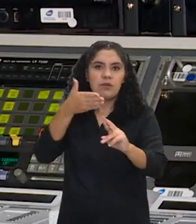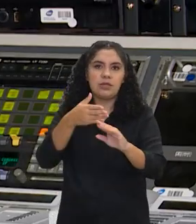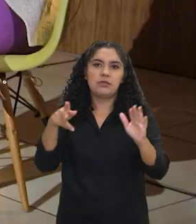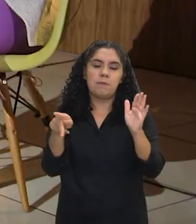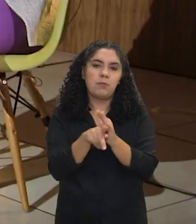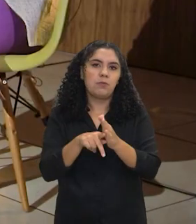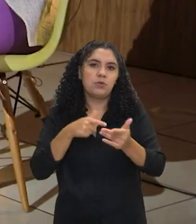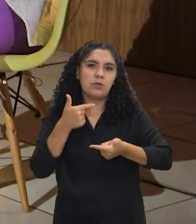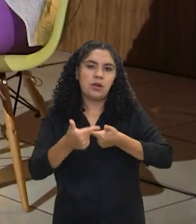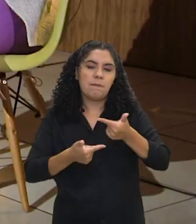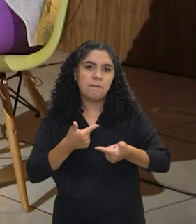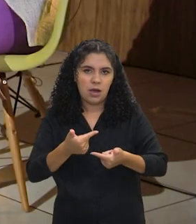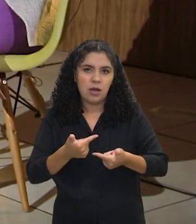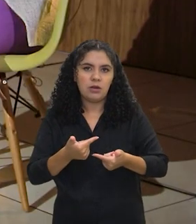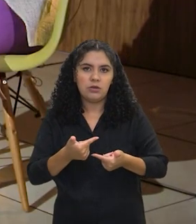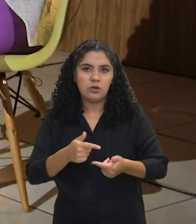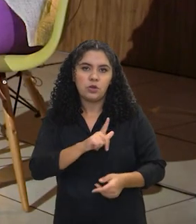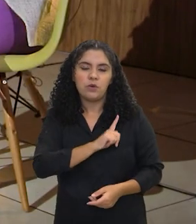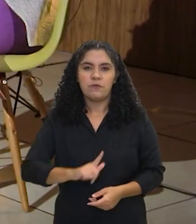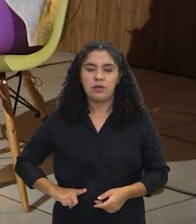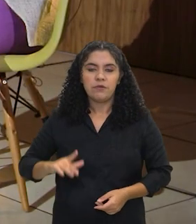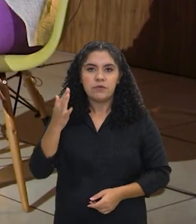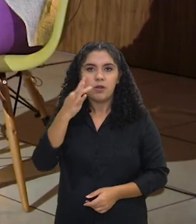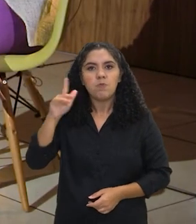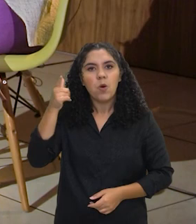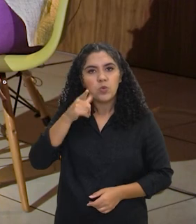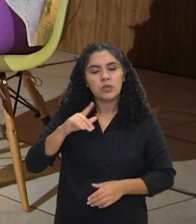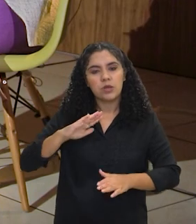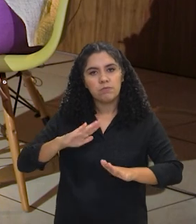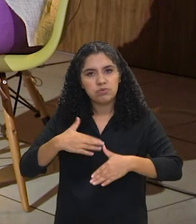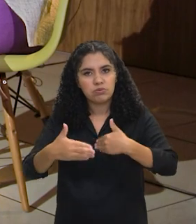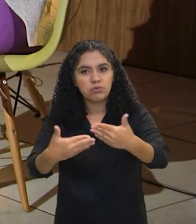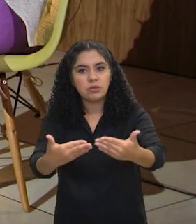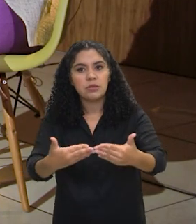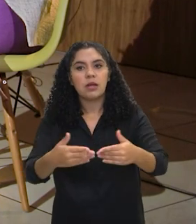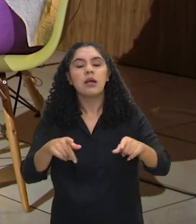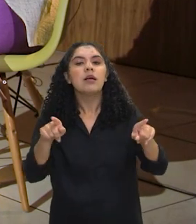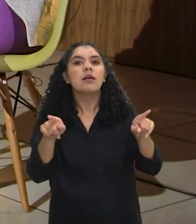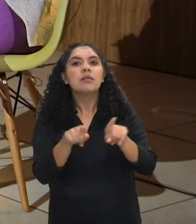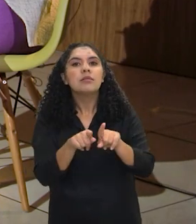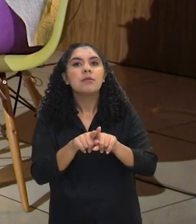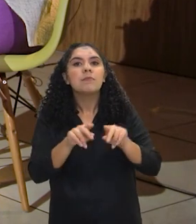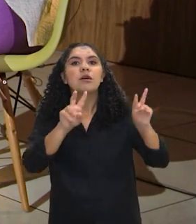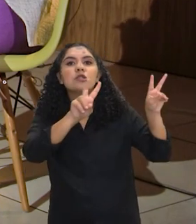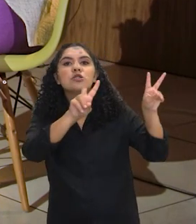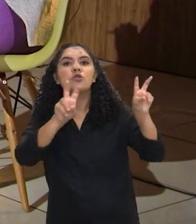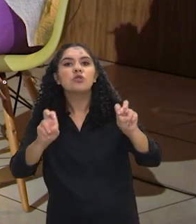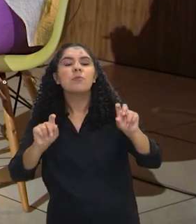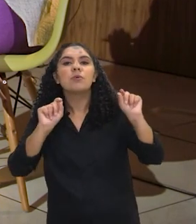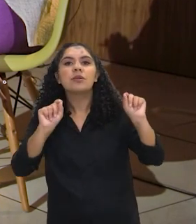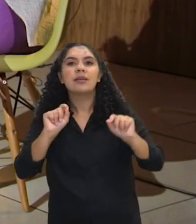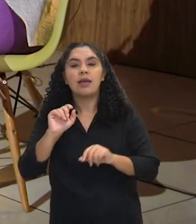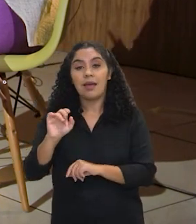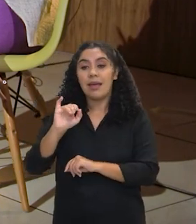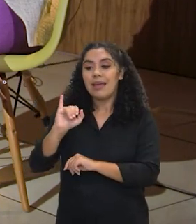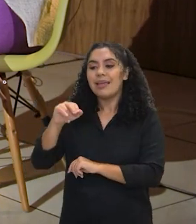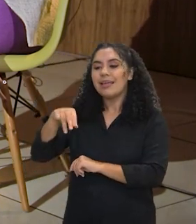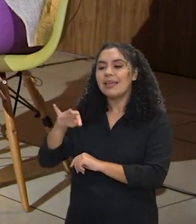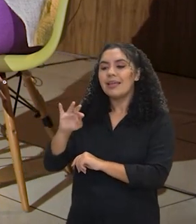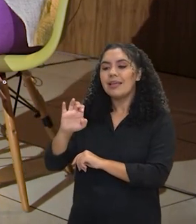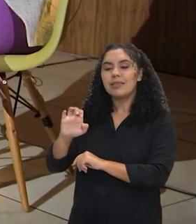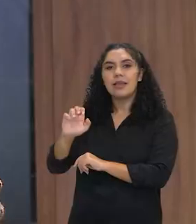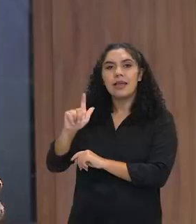para o trabalho do governo federal. Certo. Agora vamos trazer uma expressãozinha nova também para a nossa audiência, integridade digital.